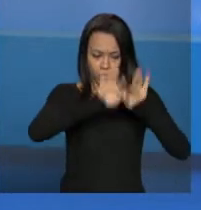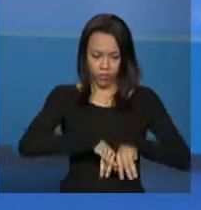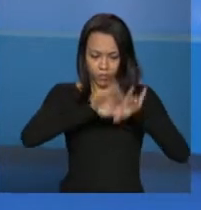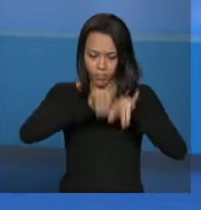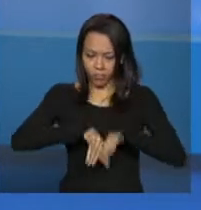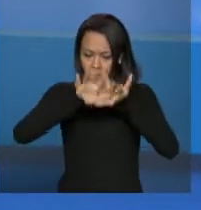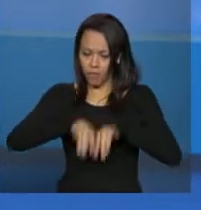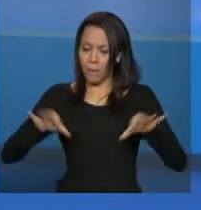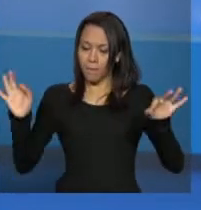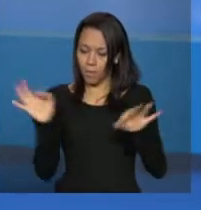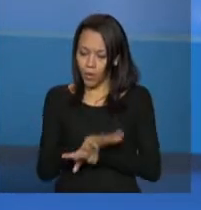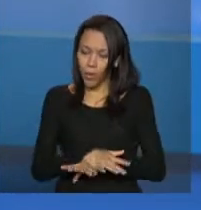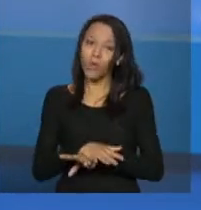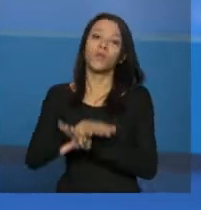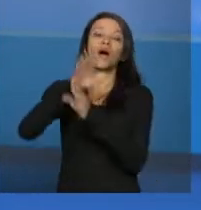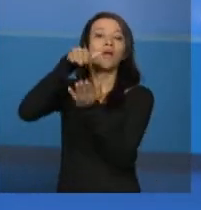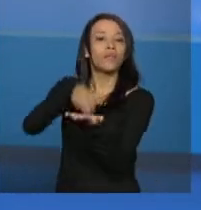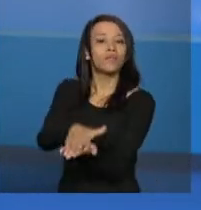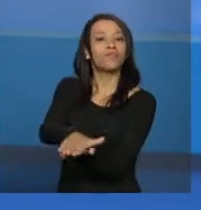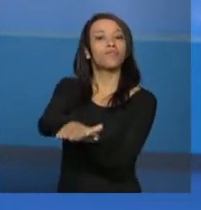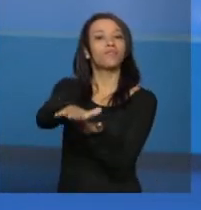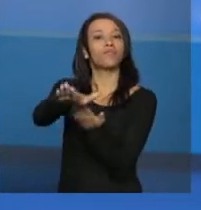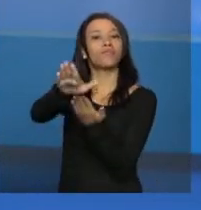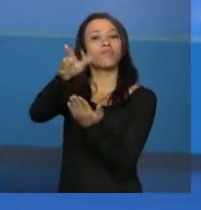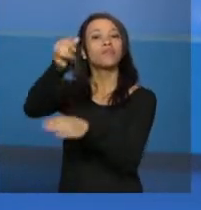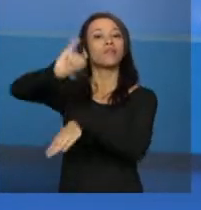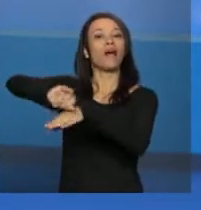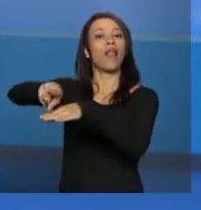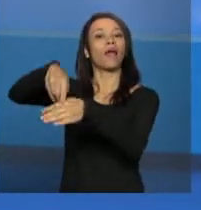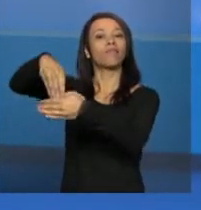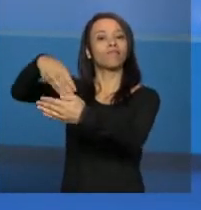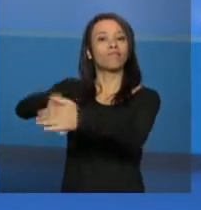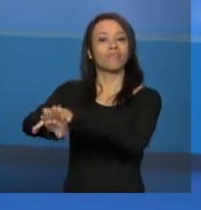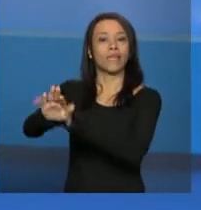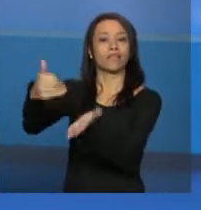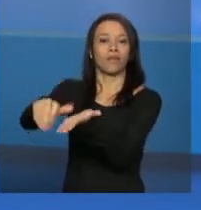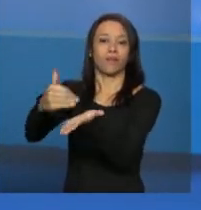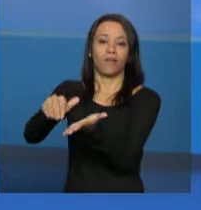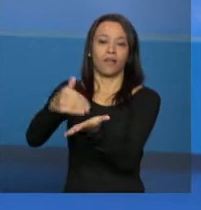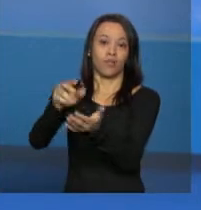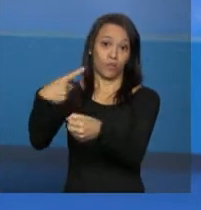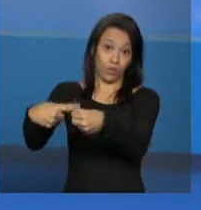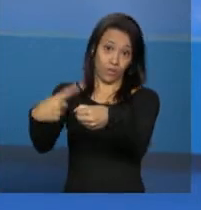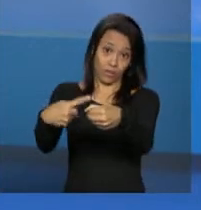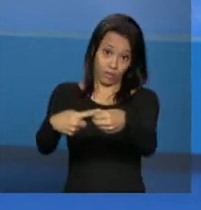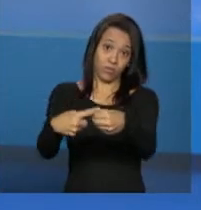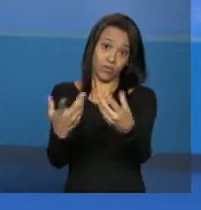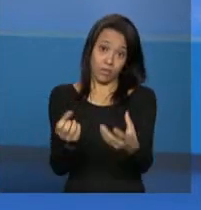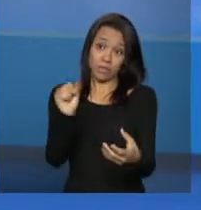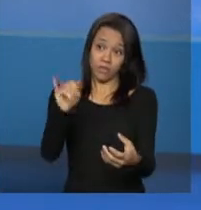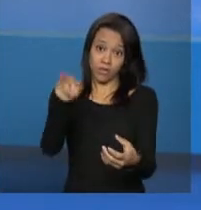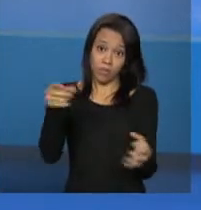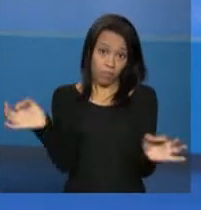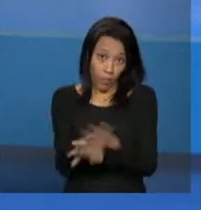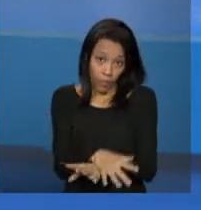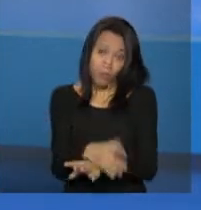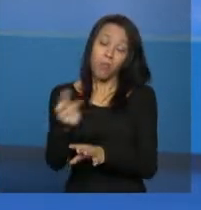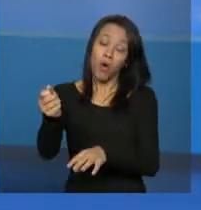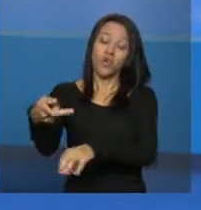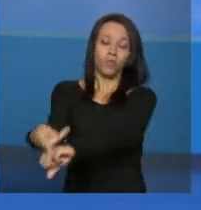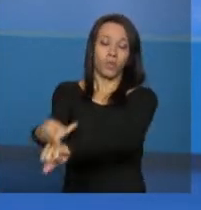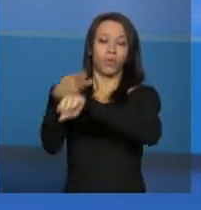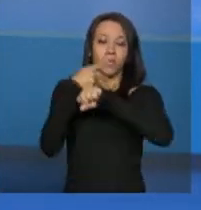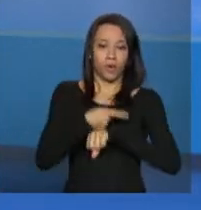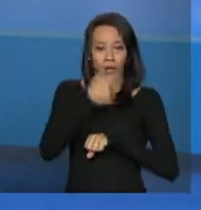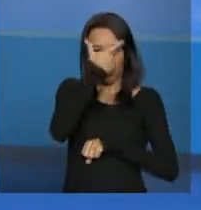imprimiu então ele está disponível na Secretaria Municipal se você realmente já teve essa visita realizada e seu cadastro está concluído pode procurar o gestor